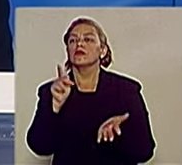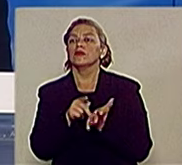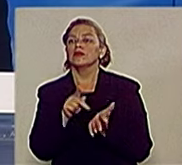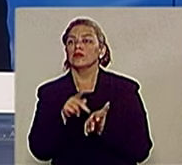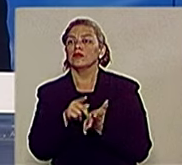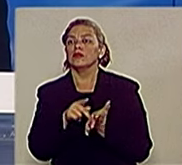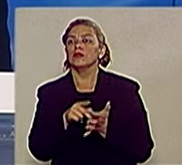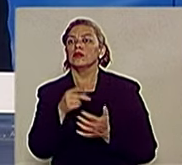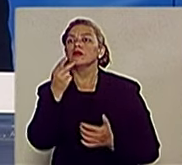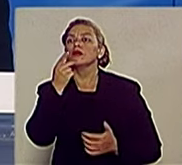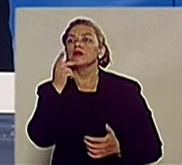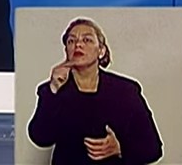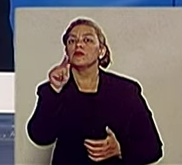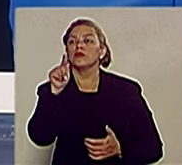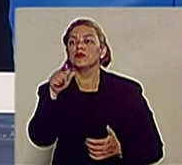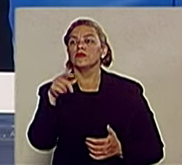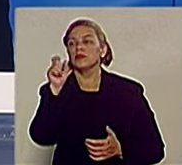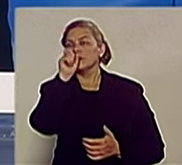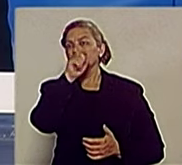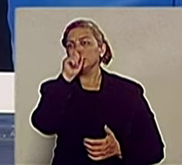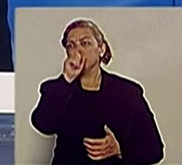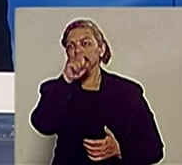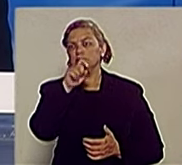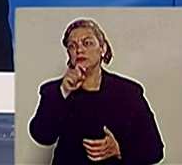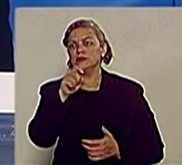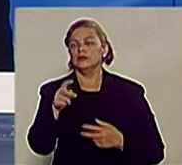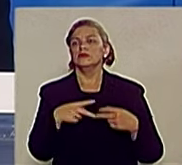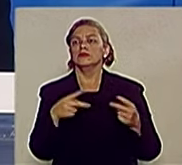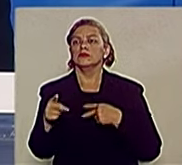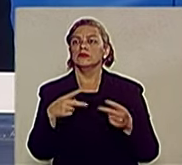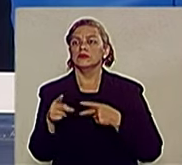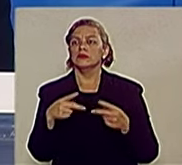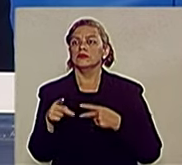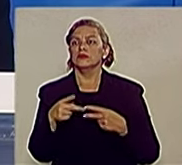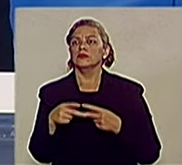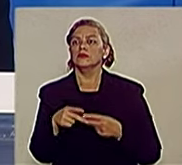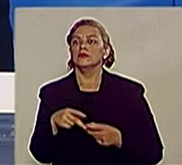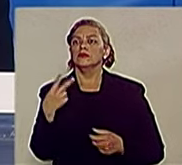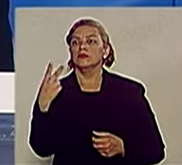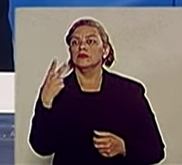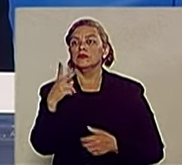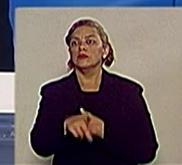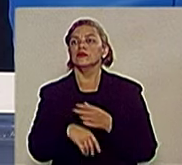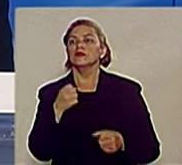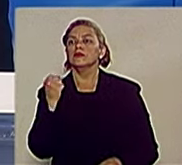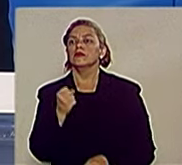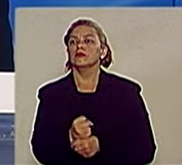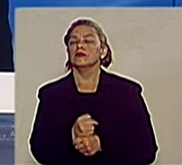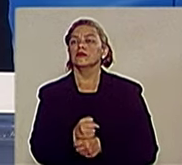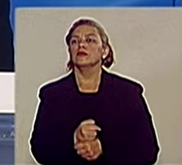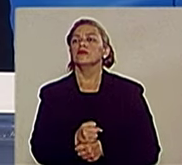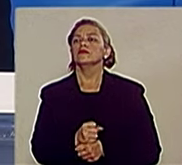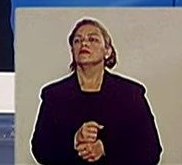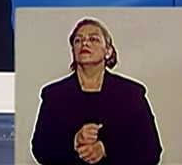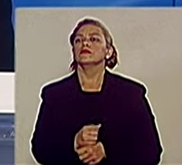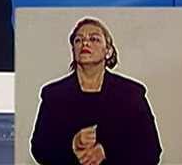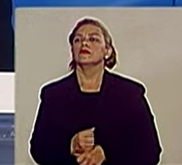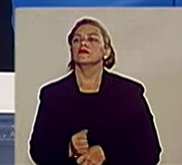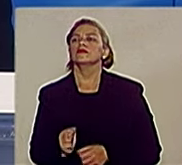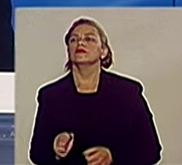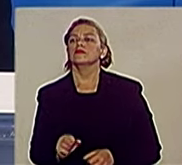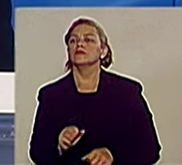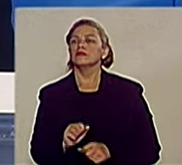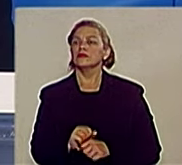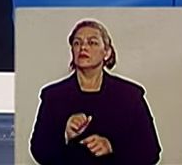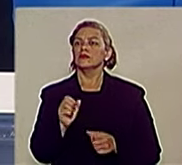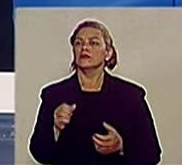de dizer uma em verdade. O município de São José, por mais de dois anos, sustentou o SAMU nos municípios vizinhos